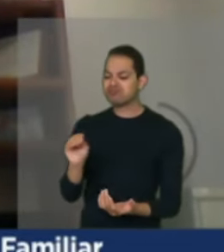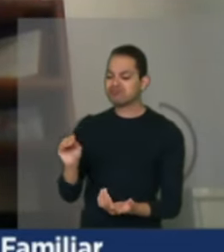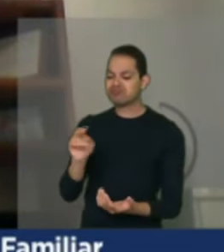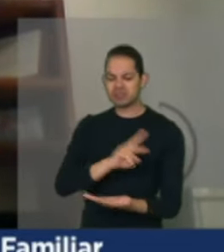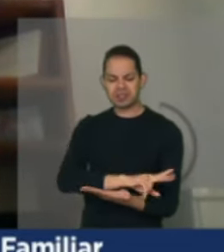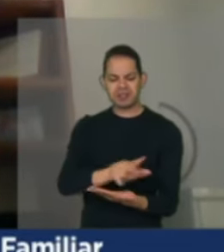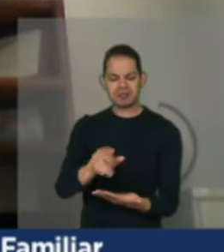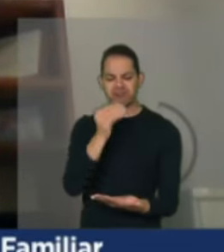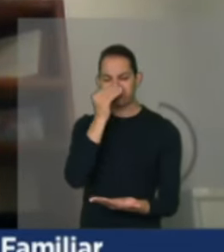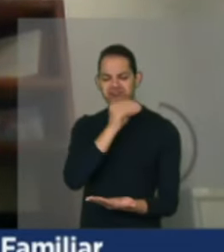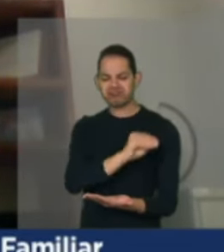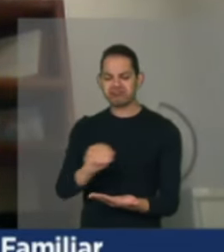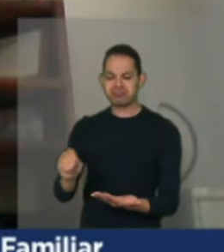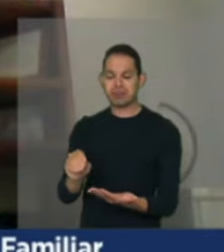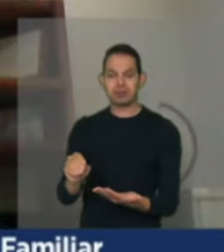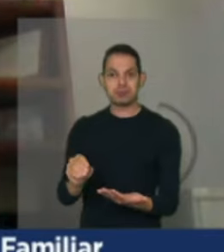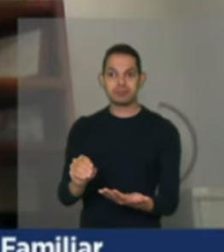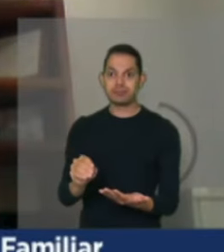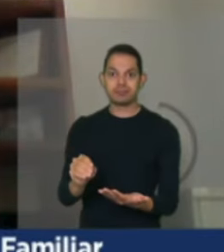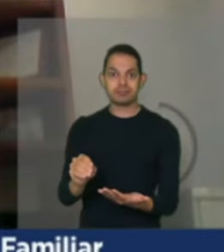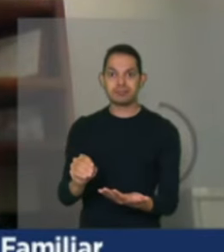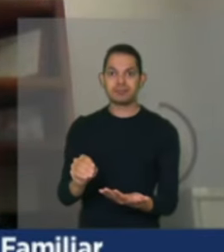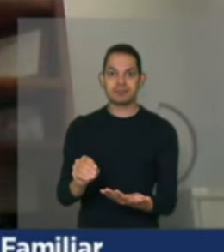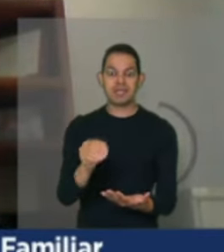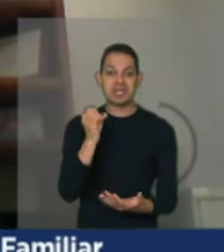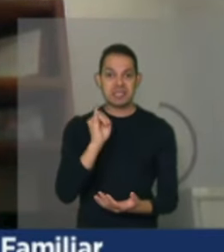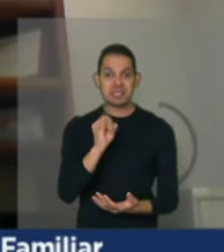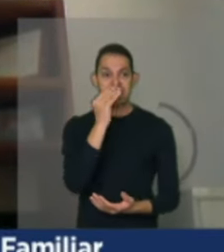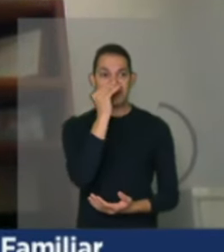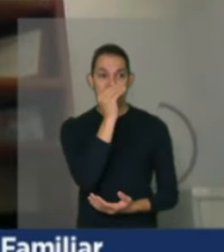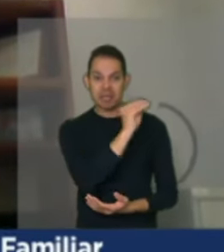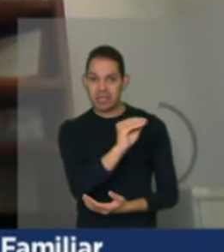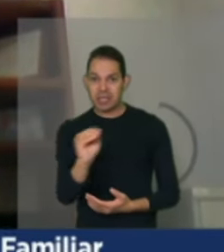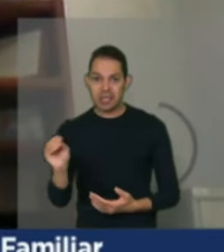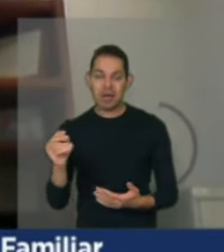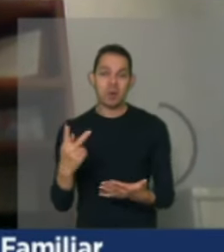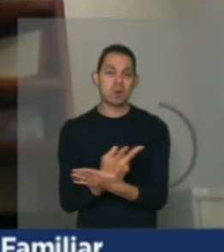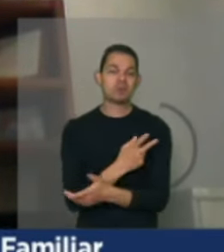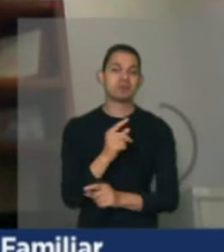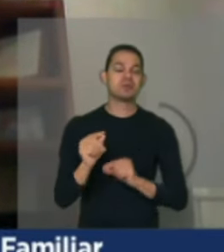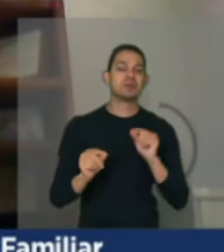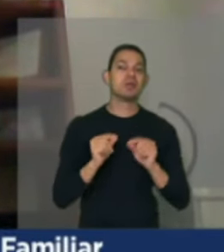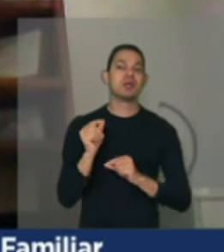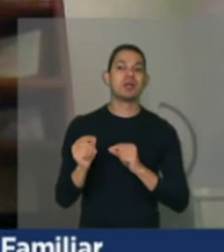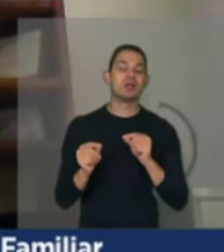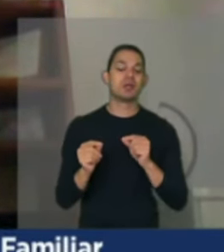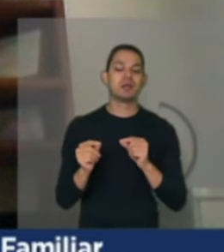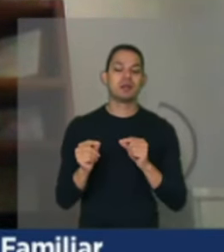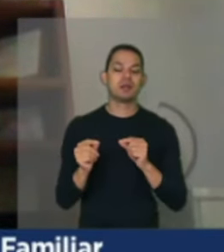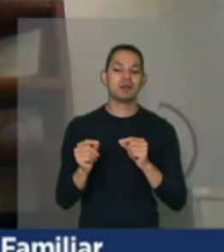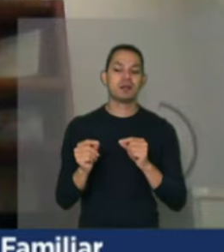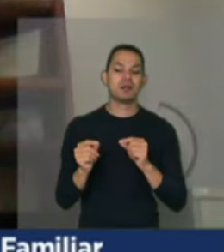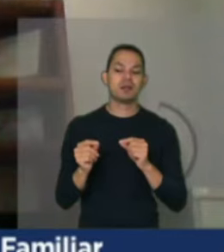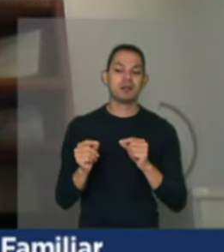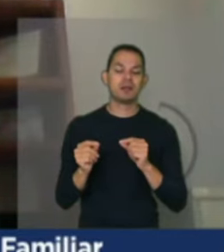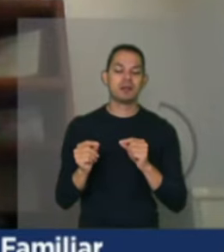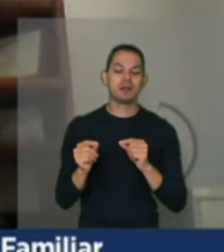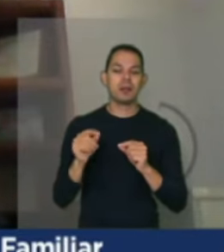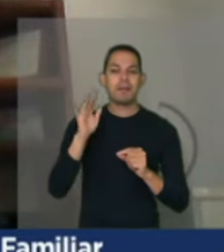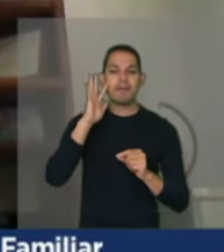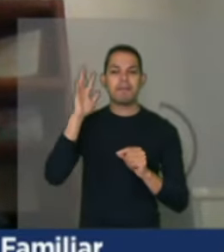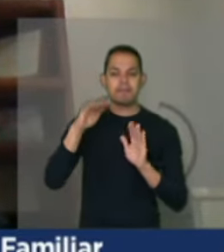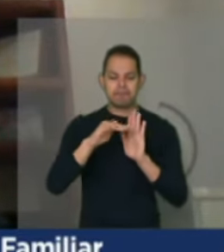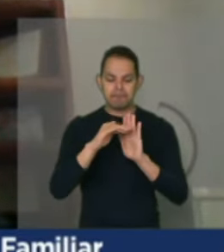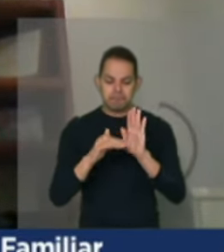e essa riqueza territorial e ao mesmo tempo tipológica, nós não vamos conseguir pensar um programa.